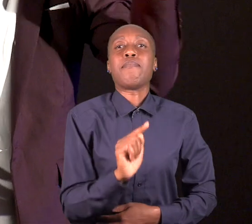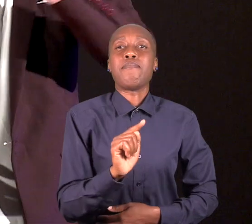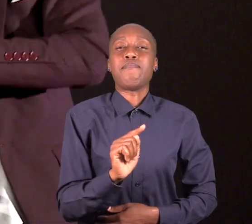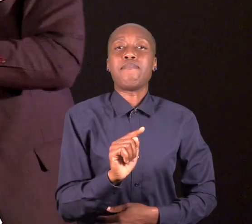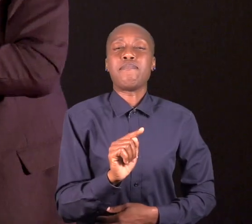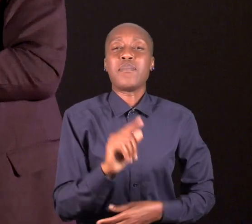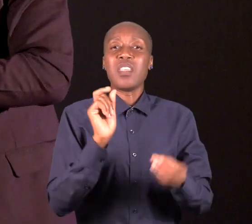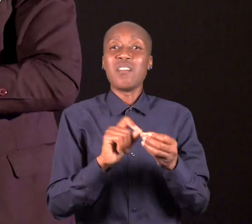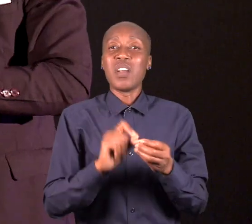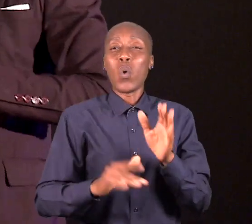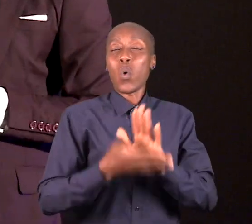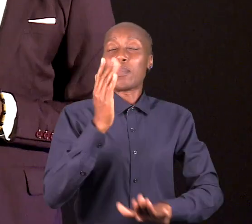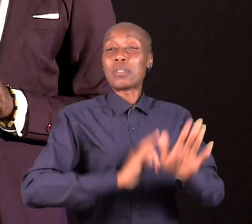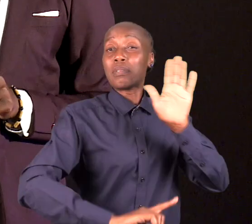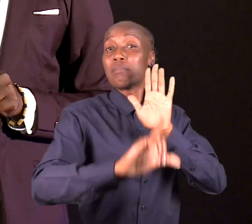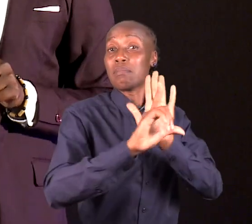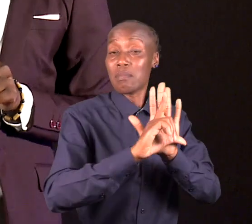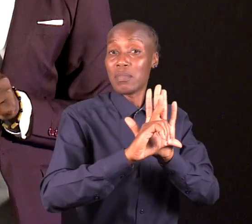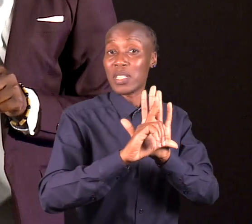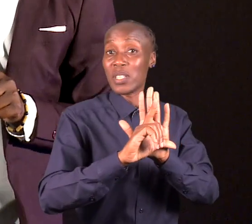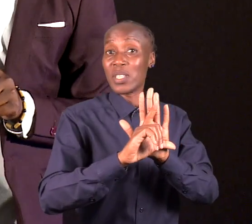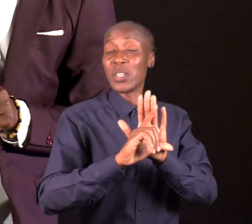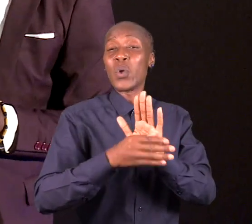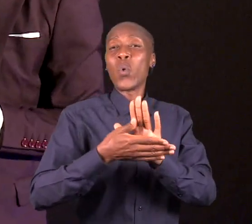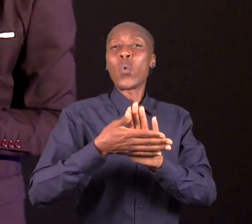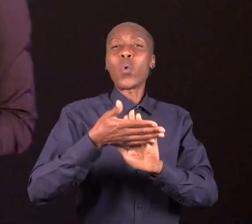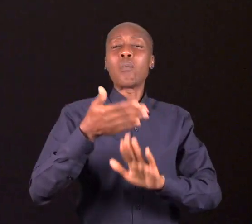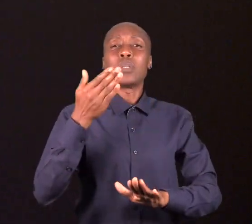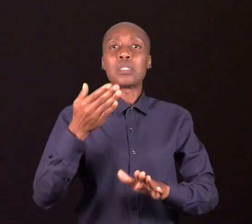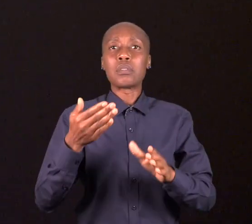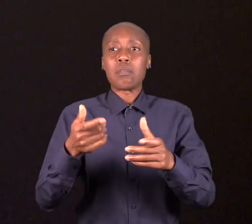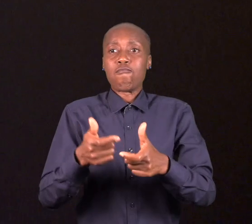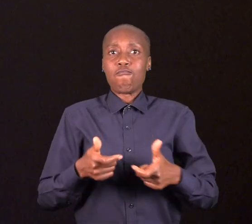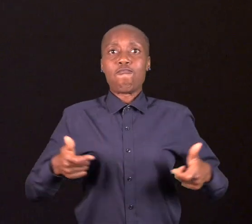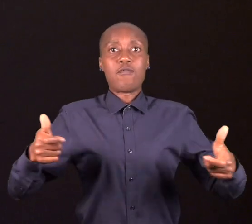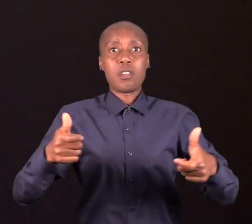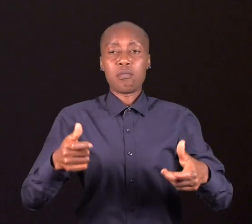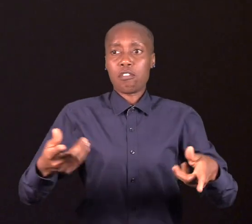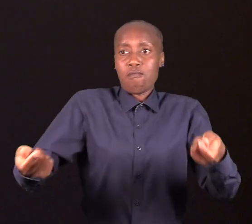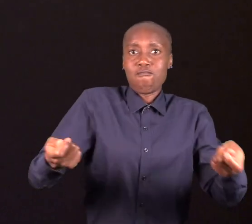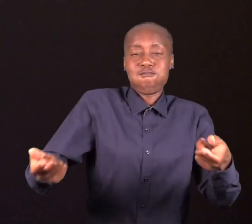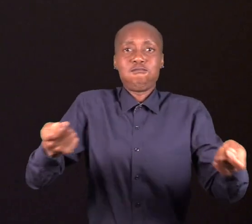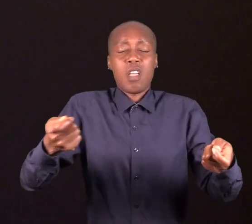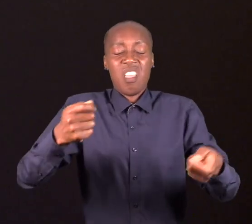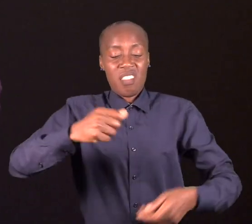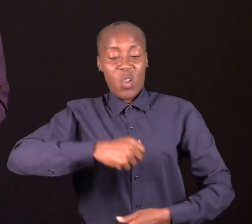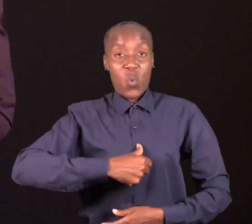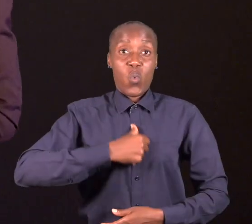até a aprovação deste instrumento atual, eu fui moderando as conferências. Então, um orgulho muito grande para mim.